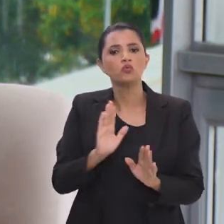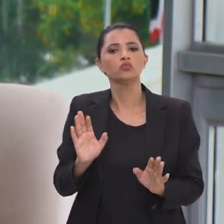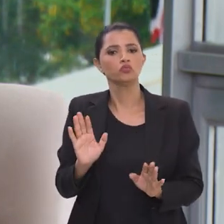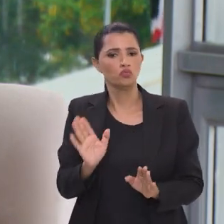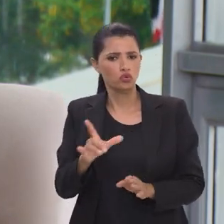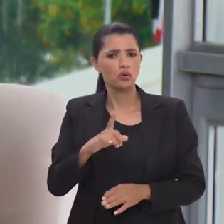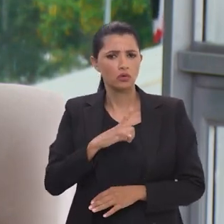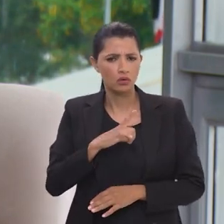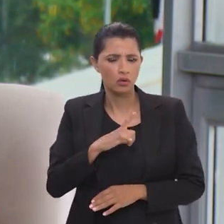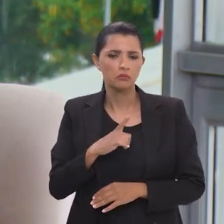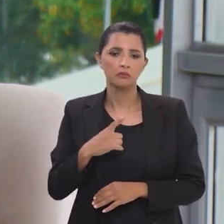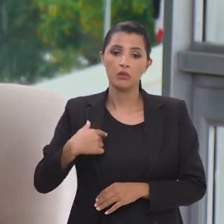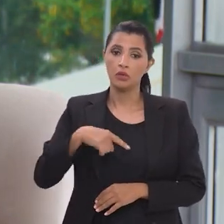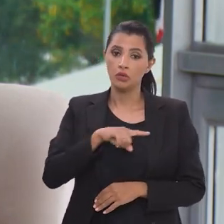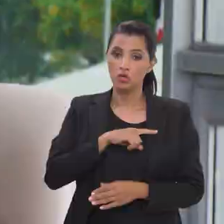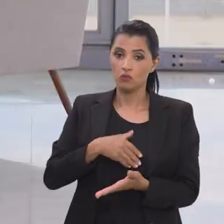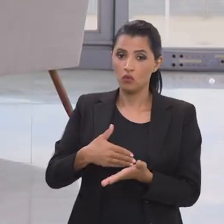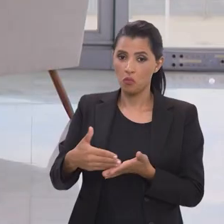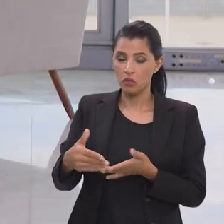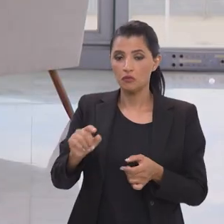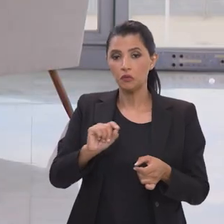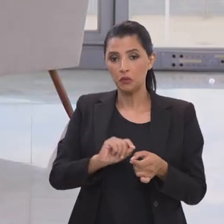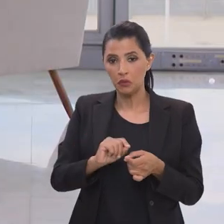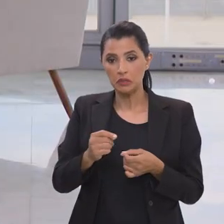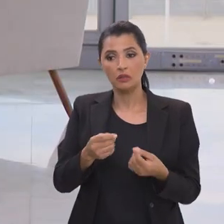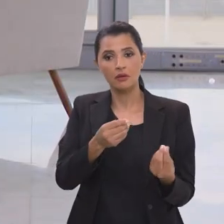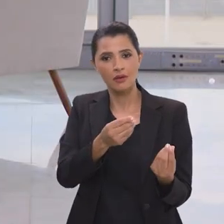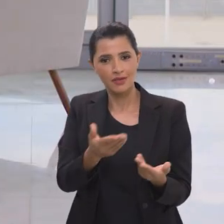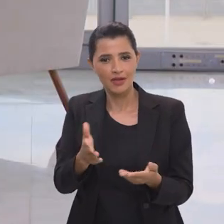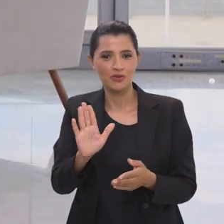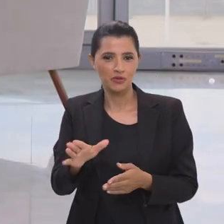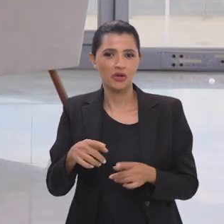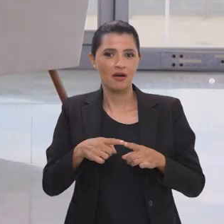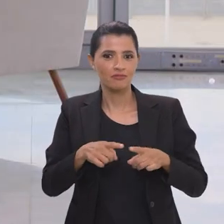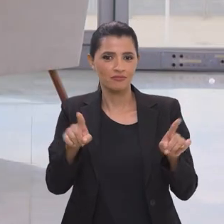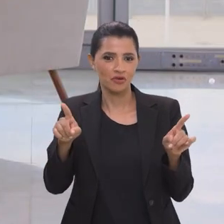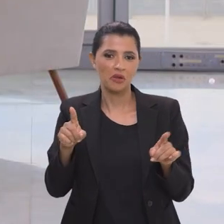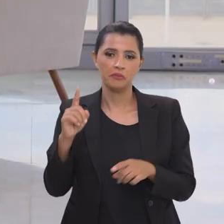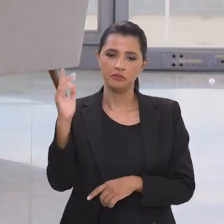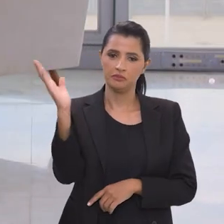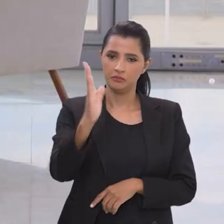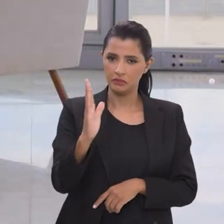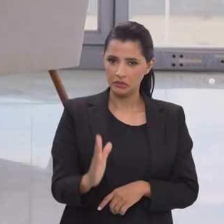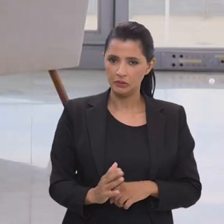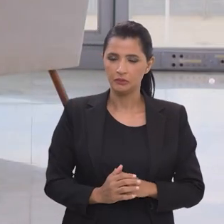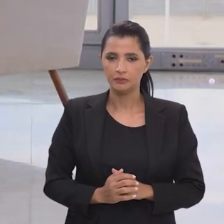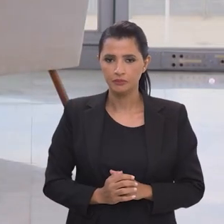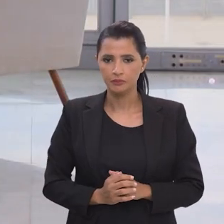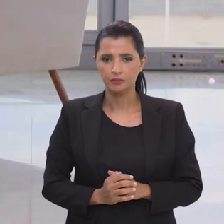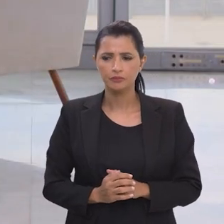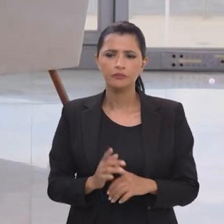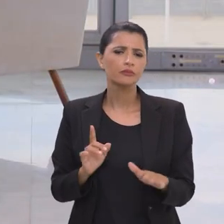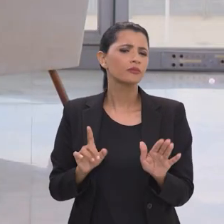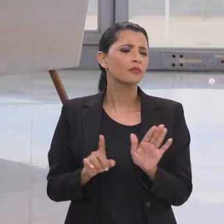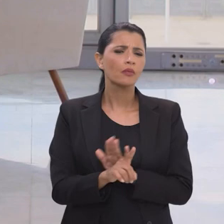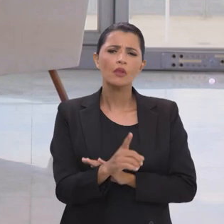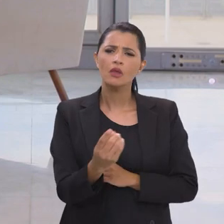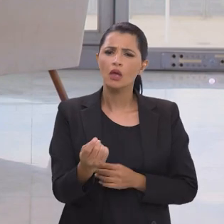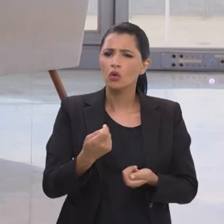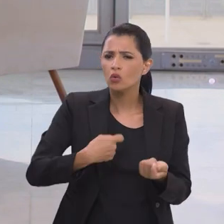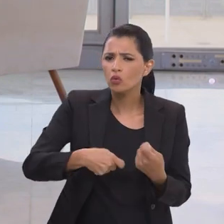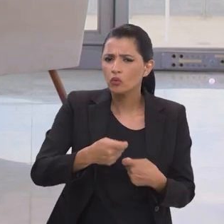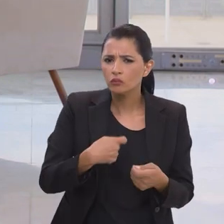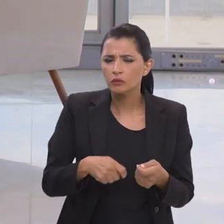trechos de obras concluídas, que nós começaremos a fazer a entrega delas em todo o Brasil. E a economia,